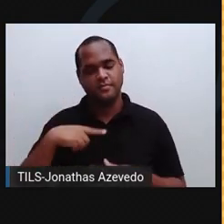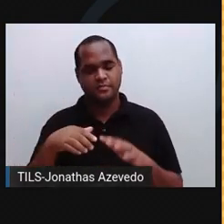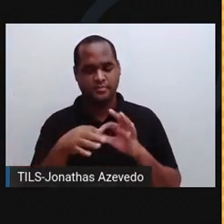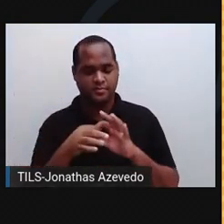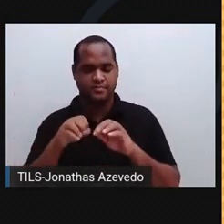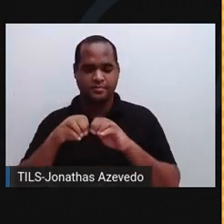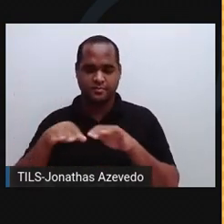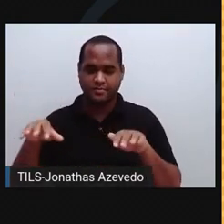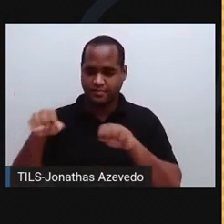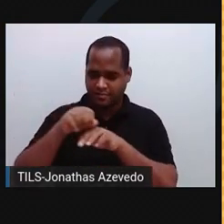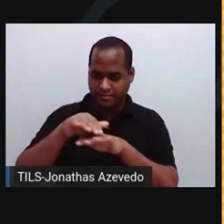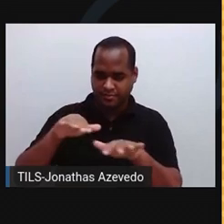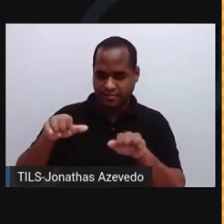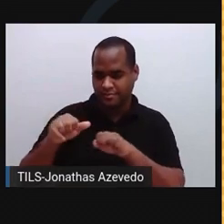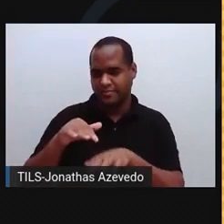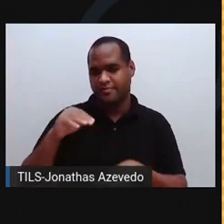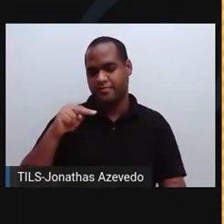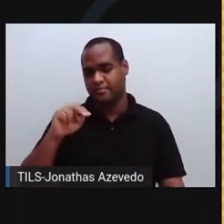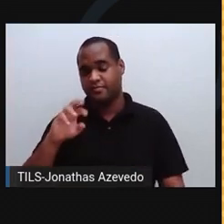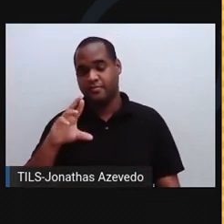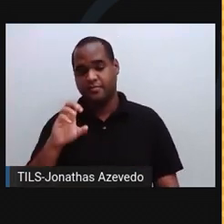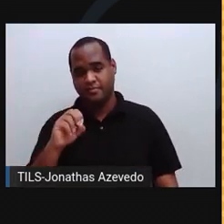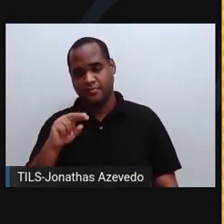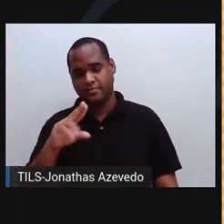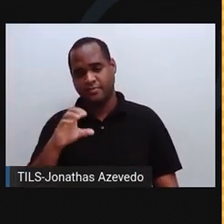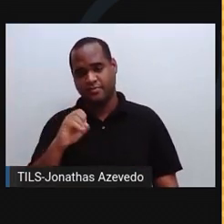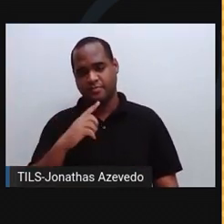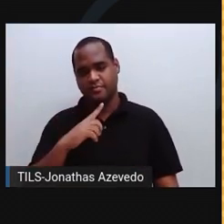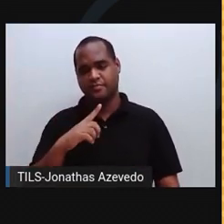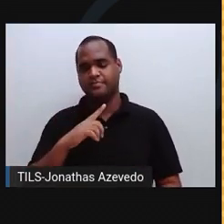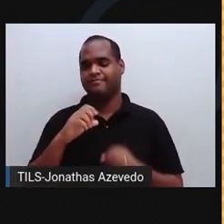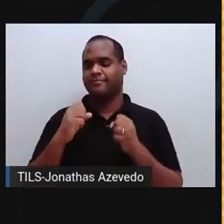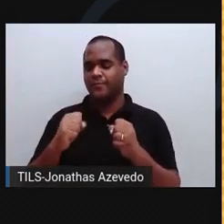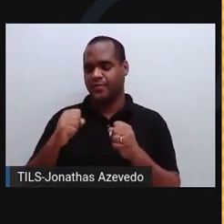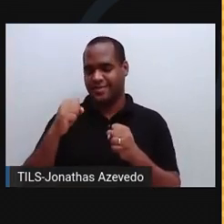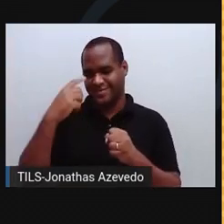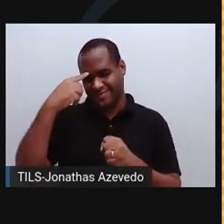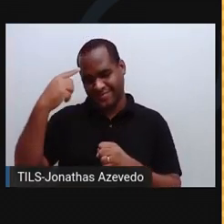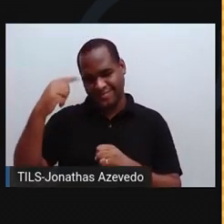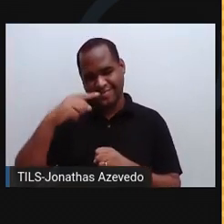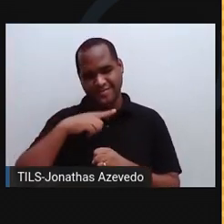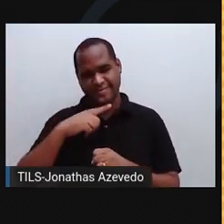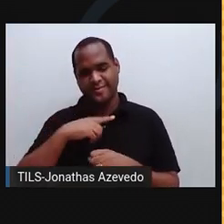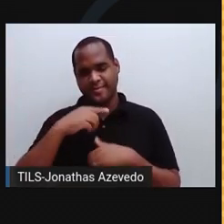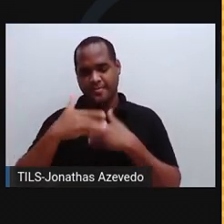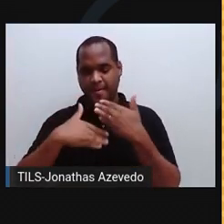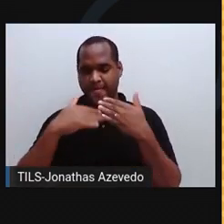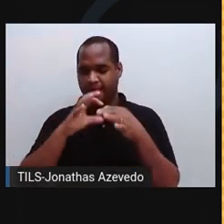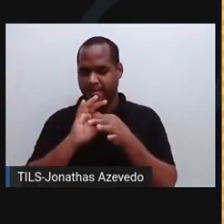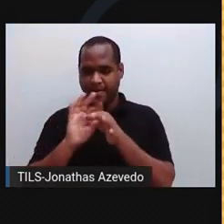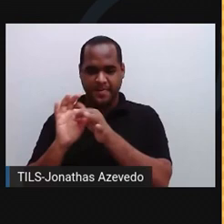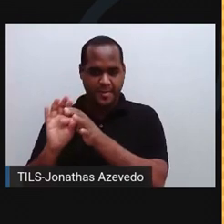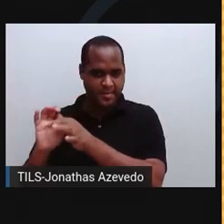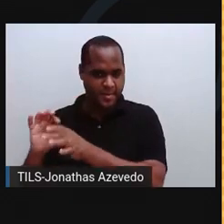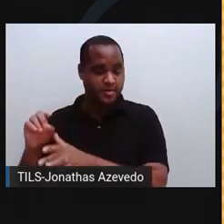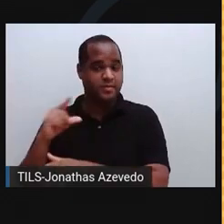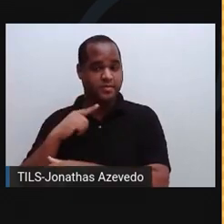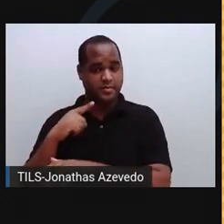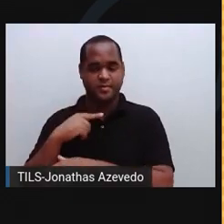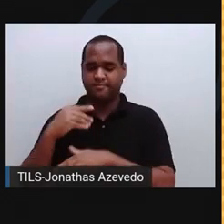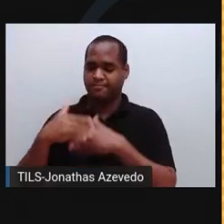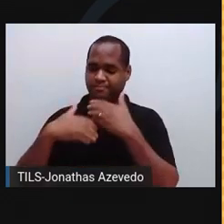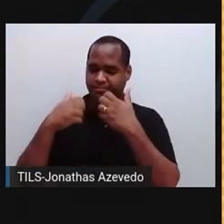neurônio pós-sináptico gera um potencial de ação que percorre o seu axônio. Os sinais que passam por estes e outros muitos